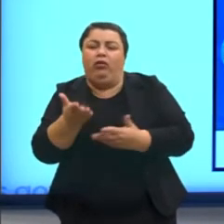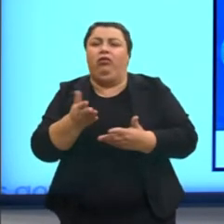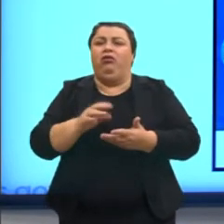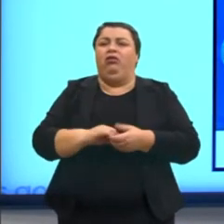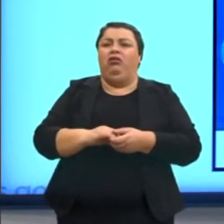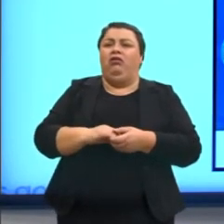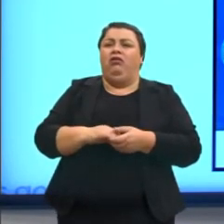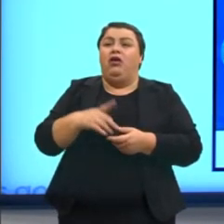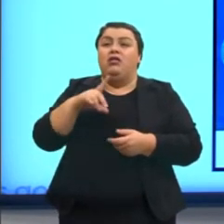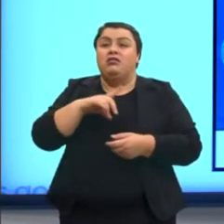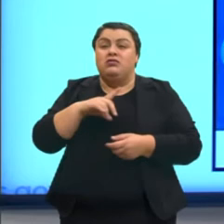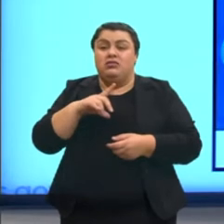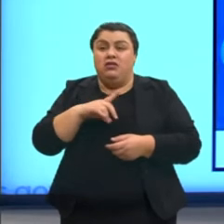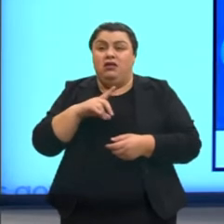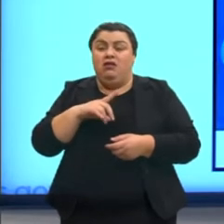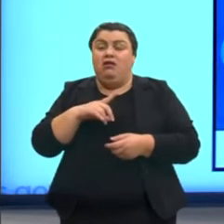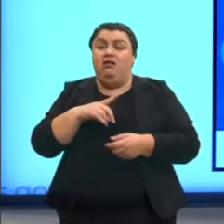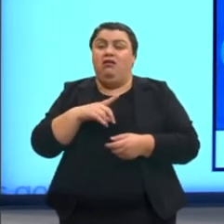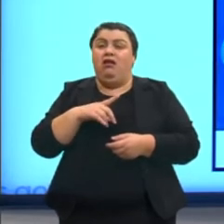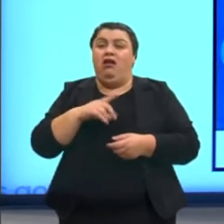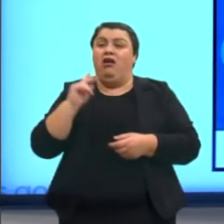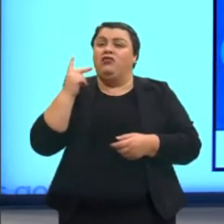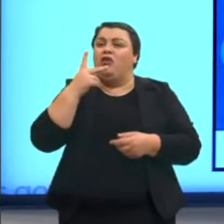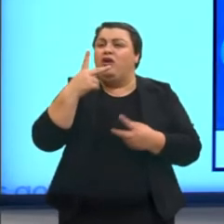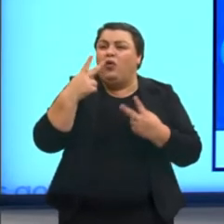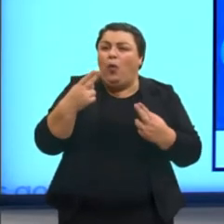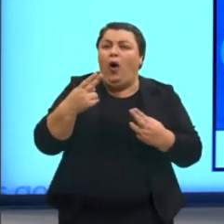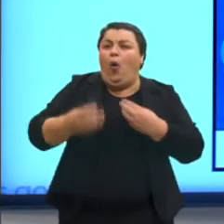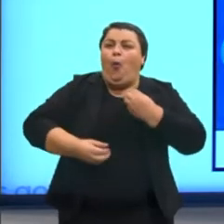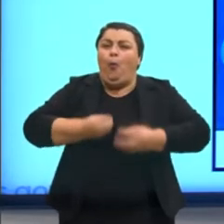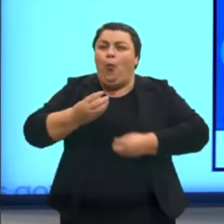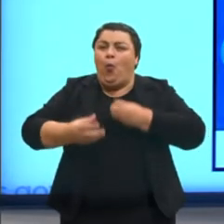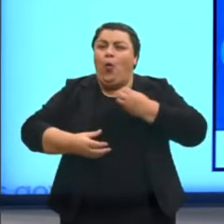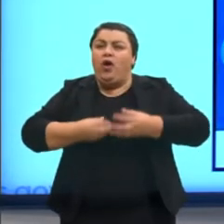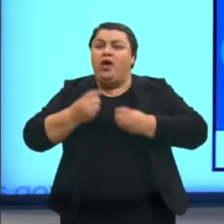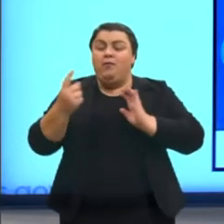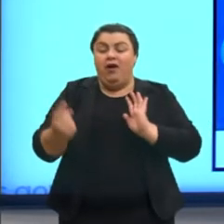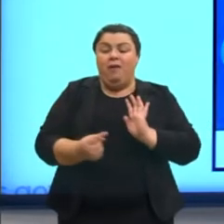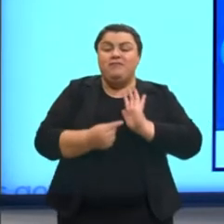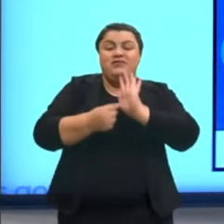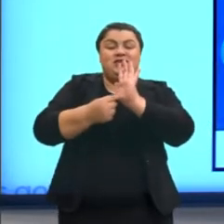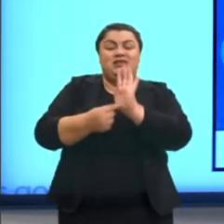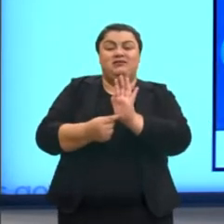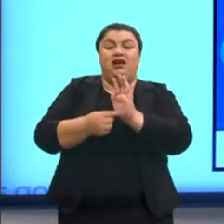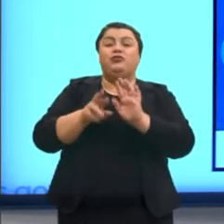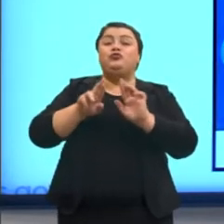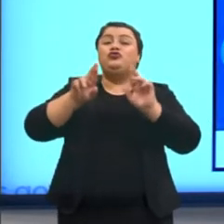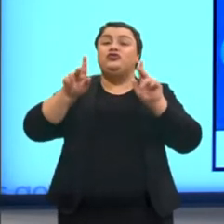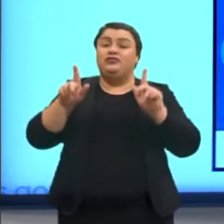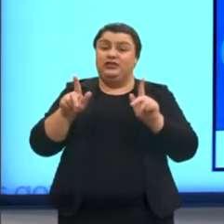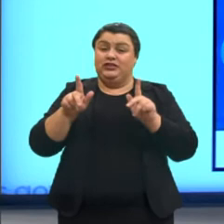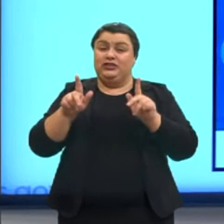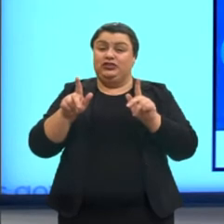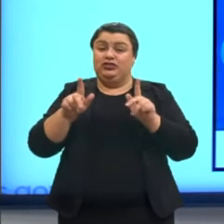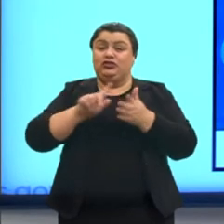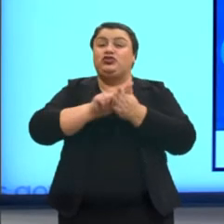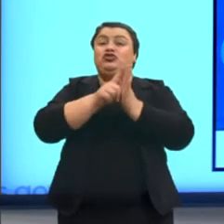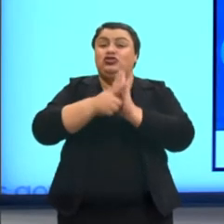A gente tem essa mesma história, esse mesmo poema, apresentado de uma maneira diferente.